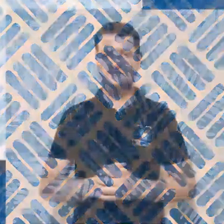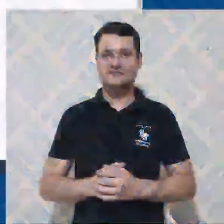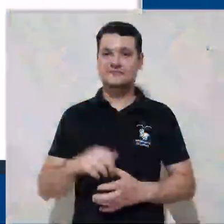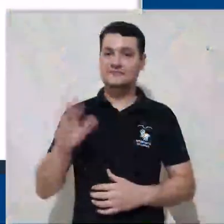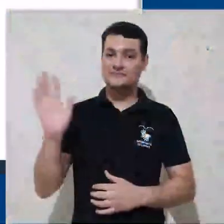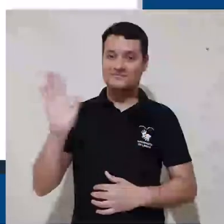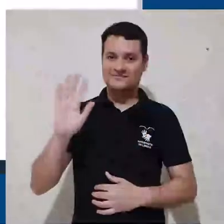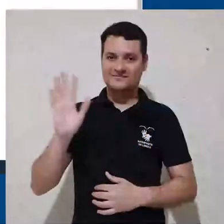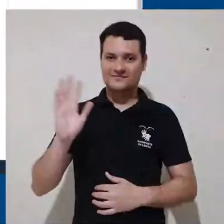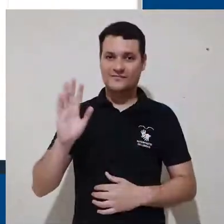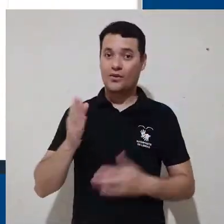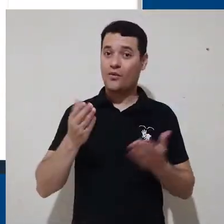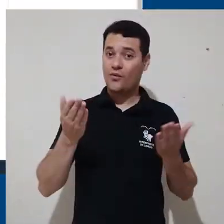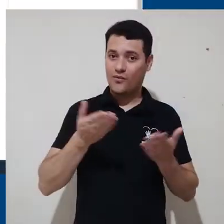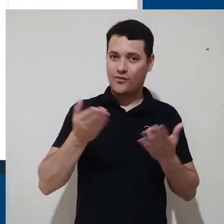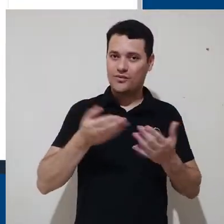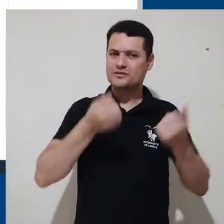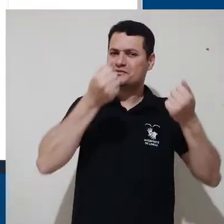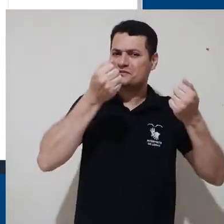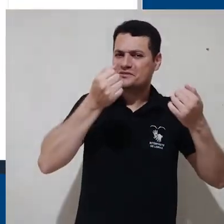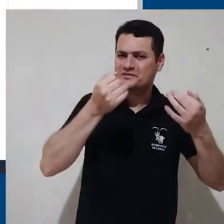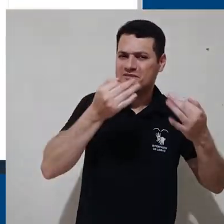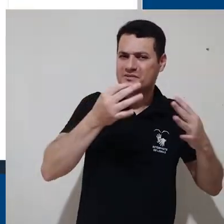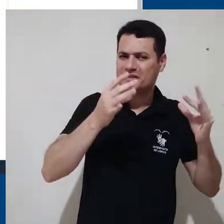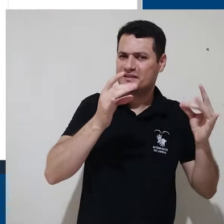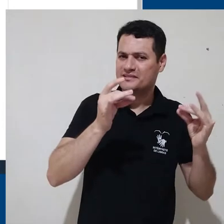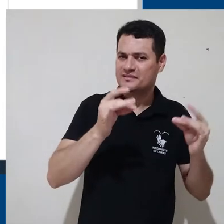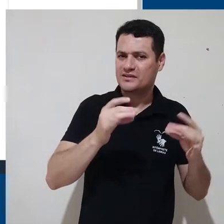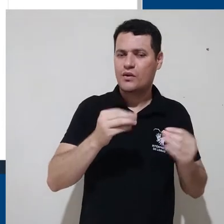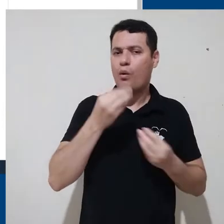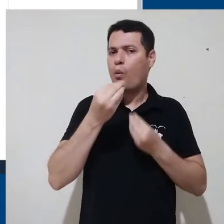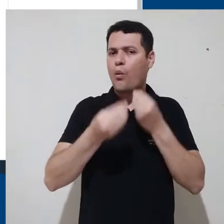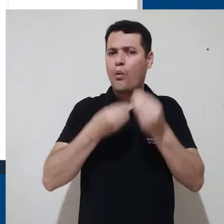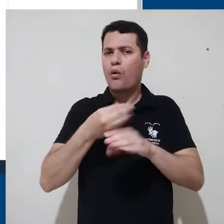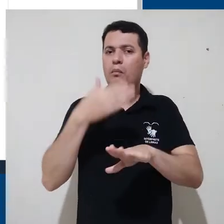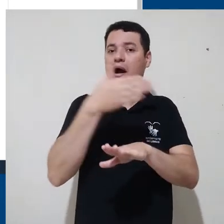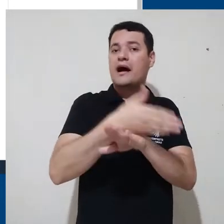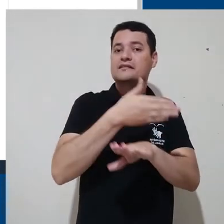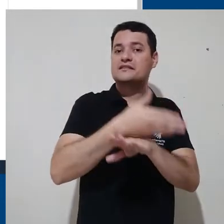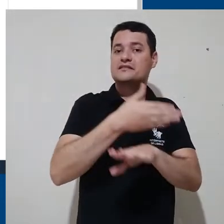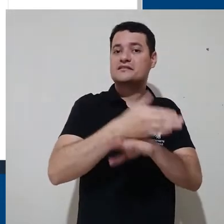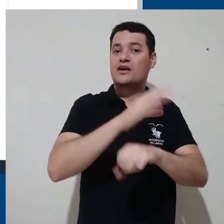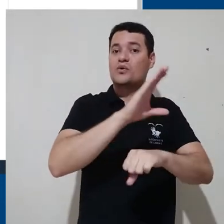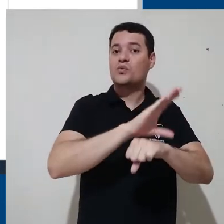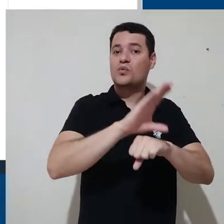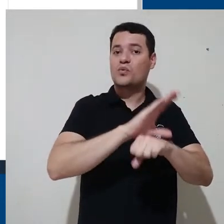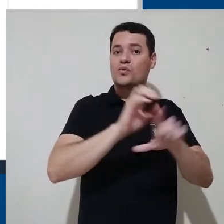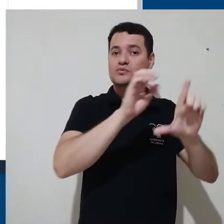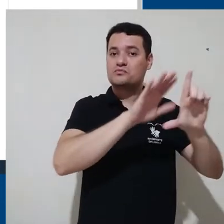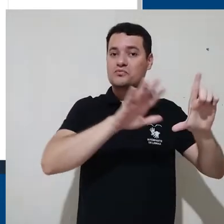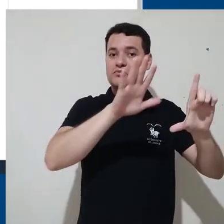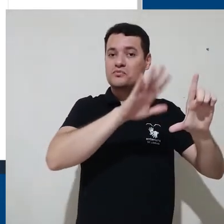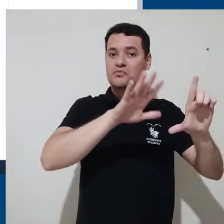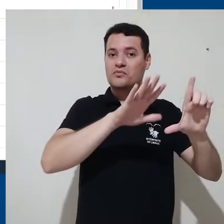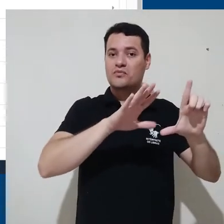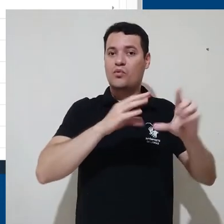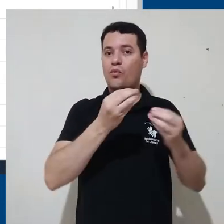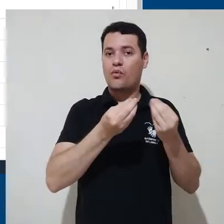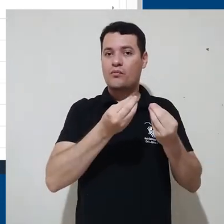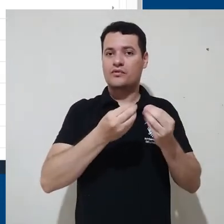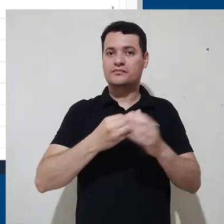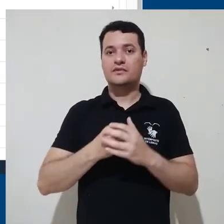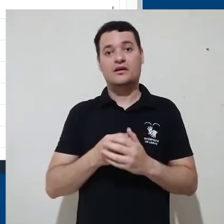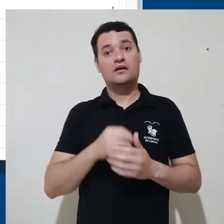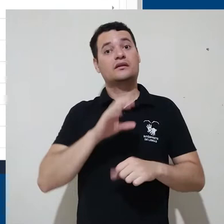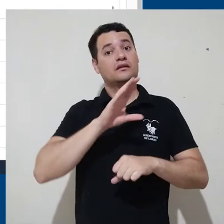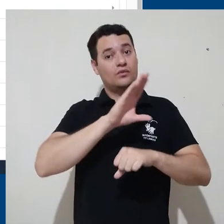Olá, hoje daremos detalhes sobre as credenciais de acesso em cada uma das plataformas. Para